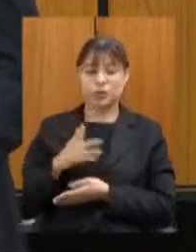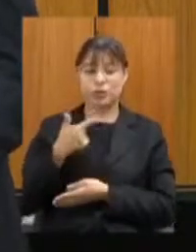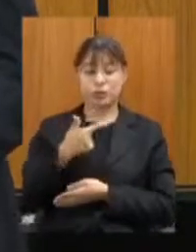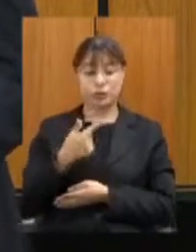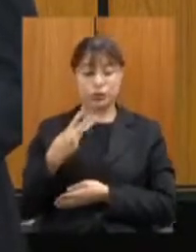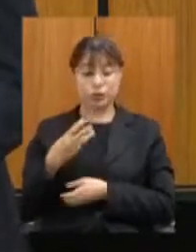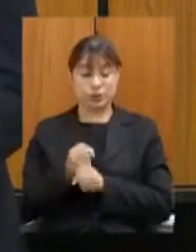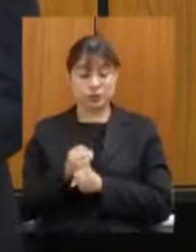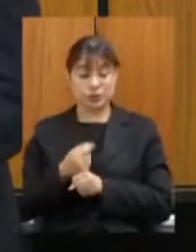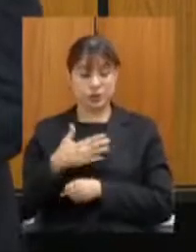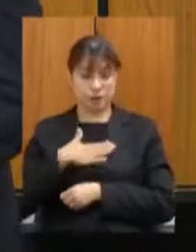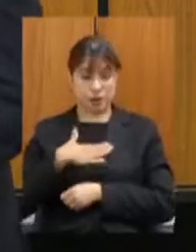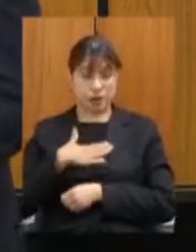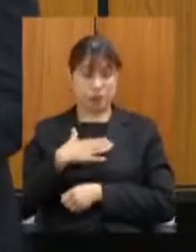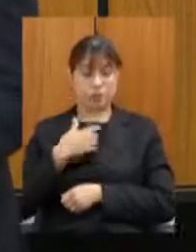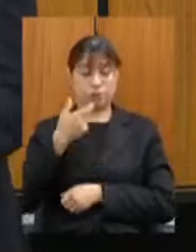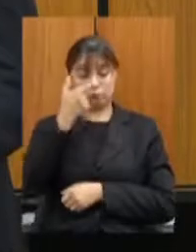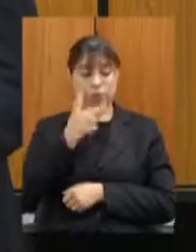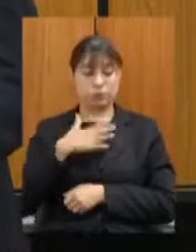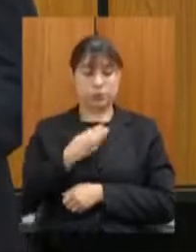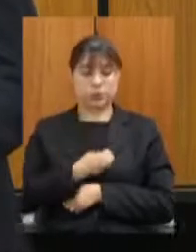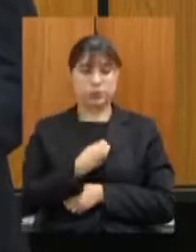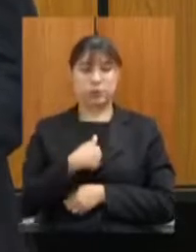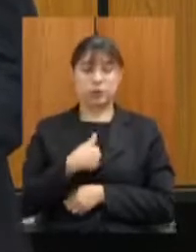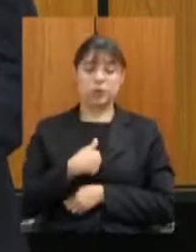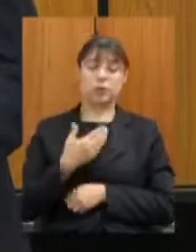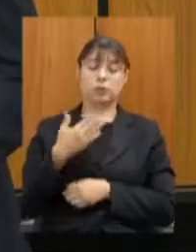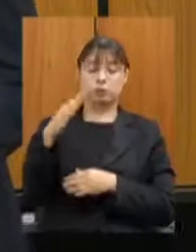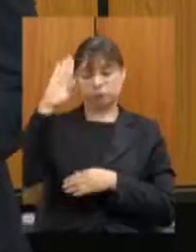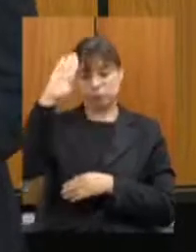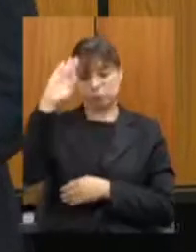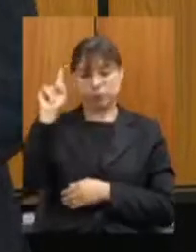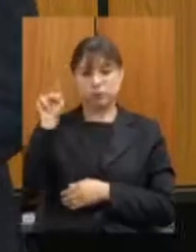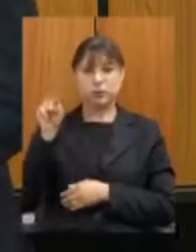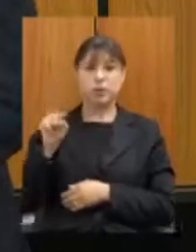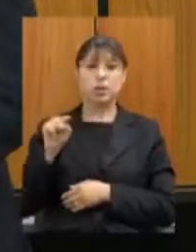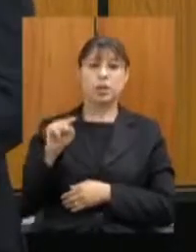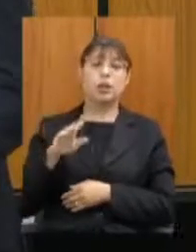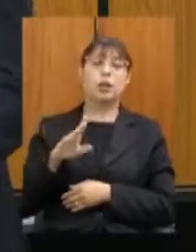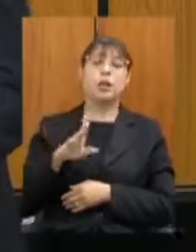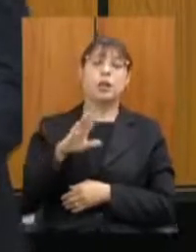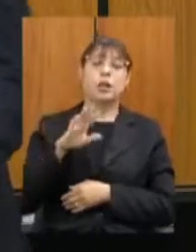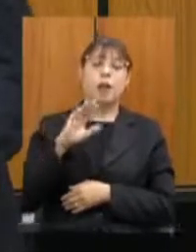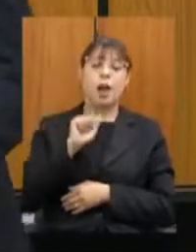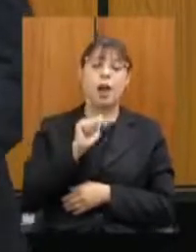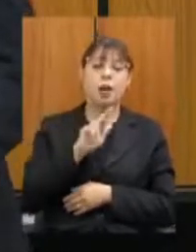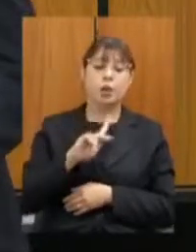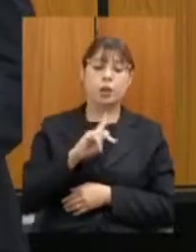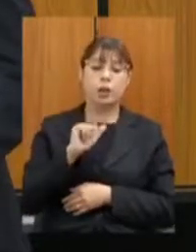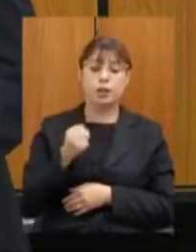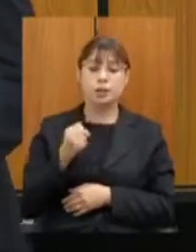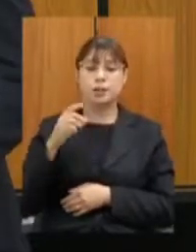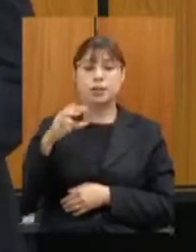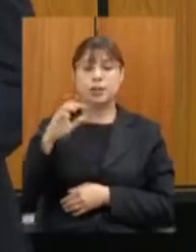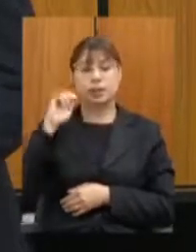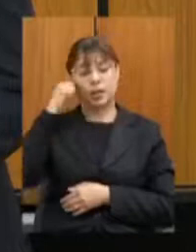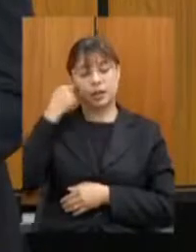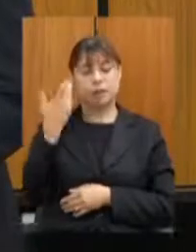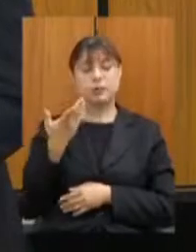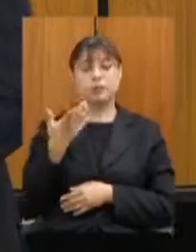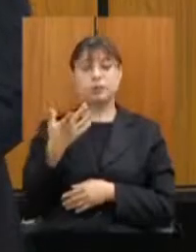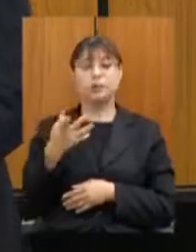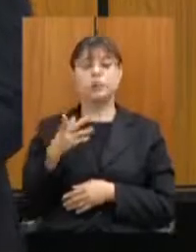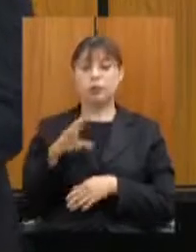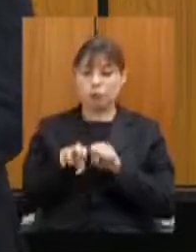anos da minha vida eu servi na academia militar das agulhas negras formando jovens através do esporte